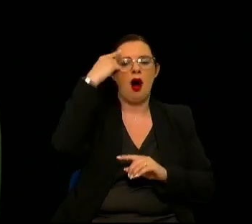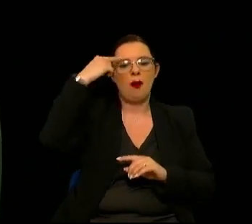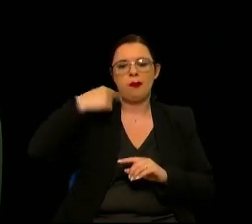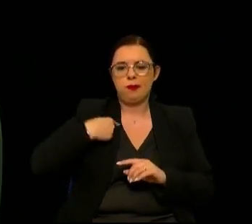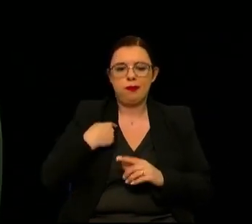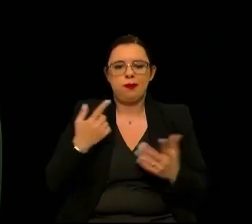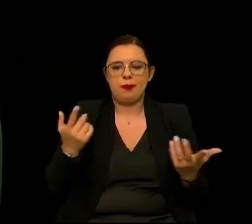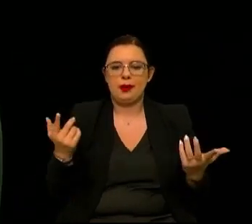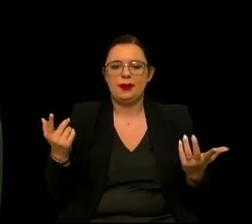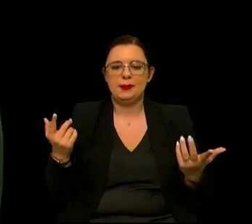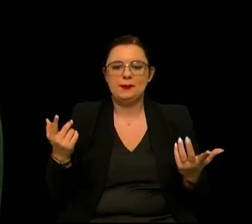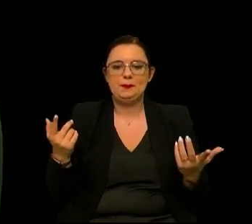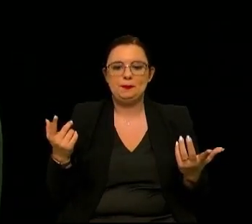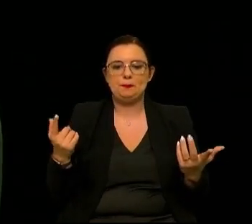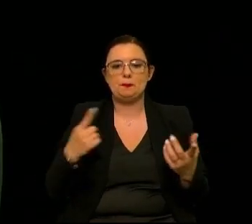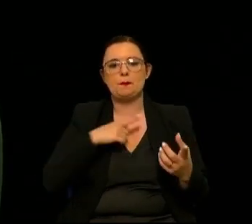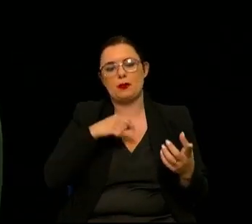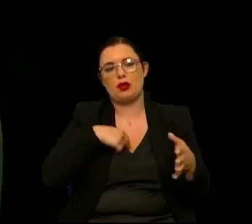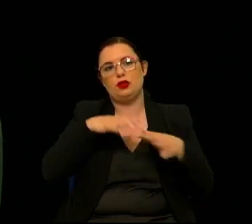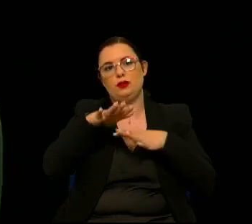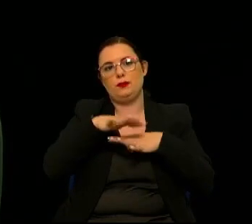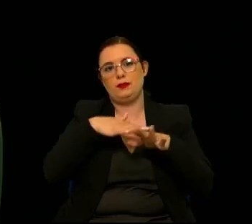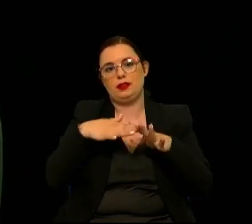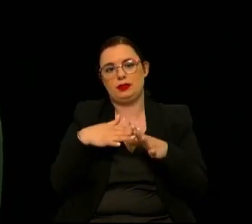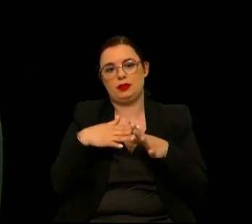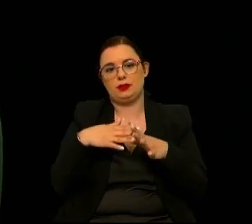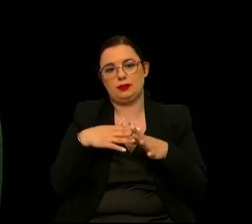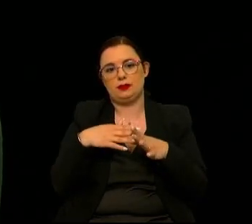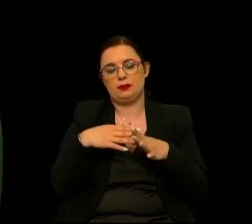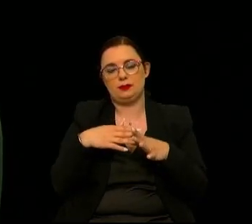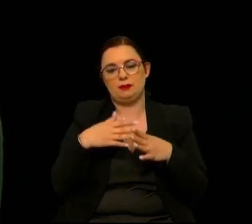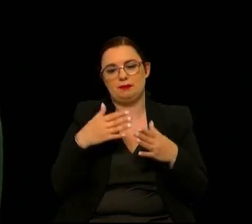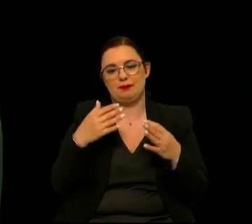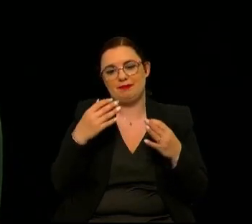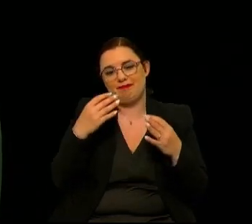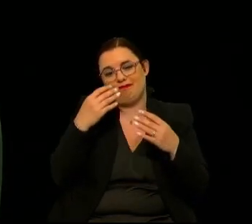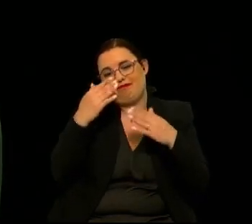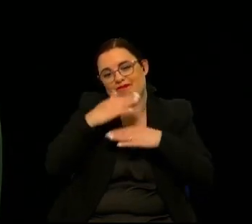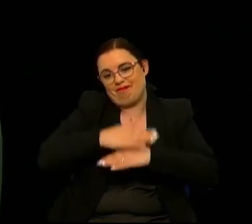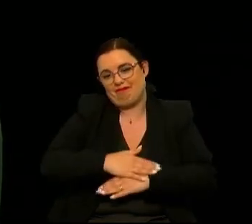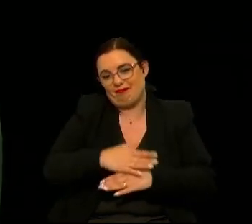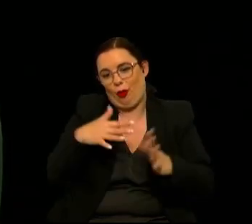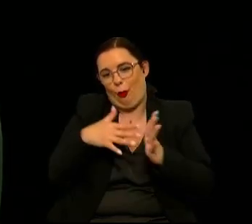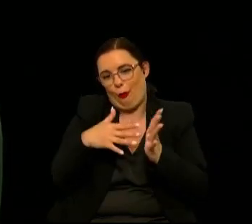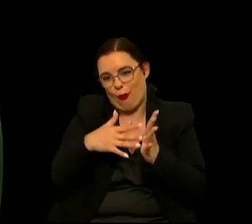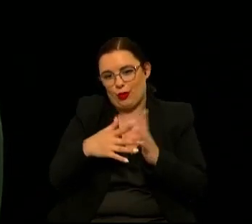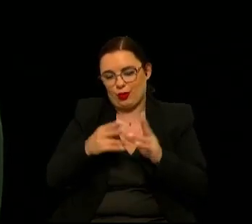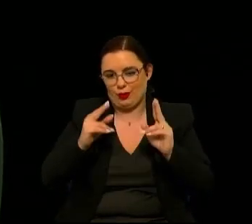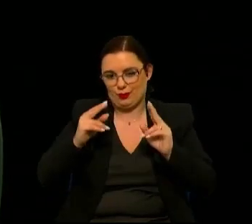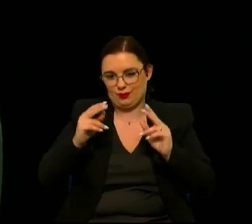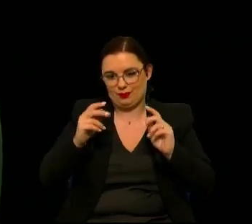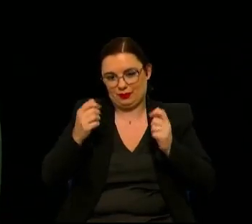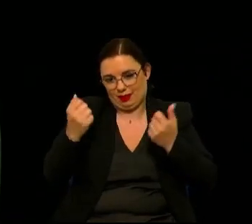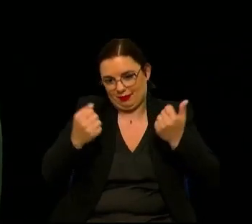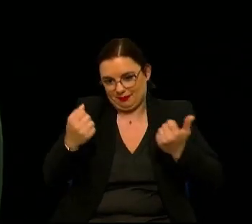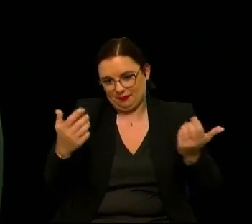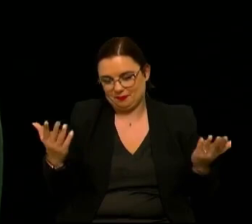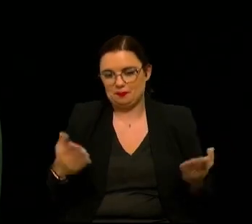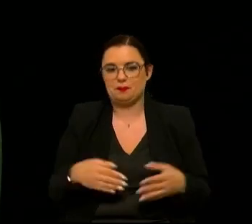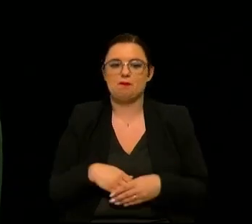provavelmente fazer cumprir o código da estrada bom